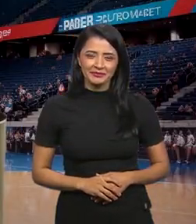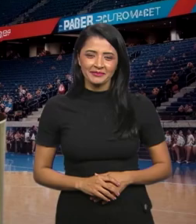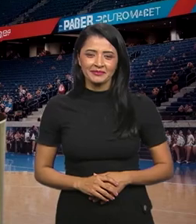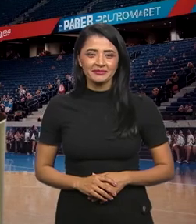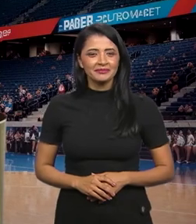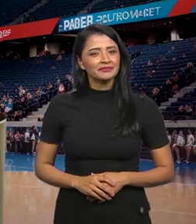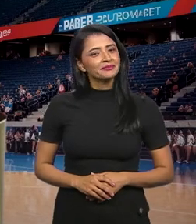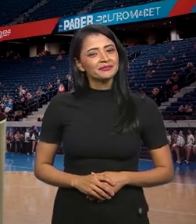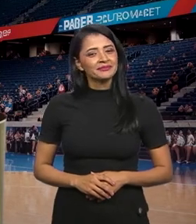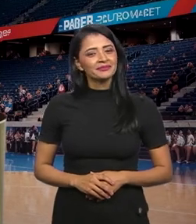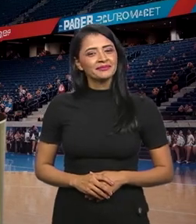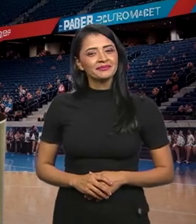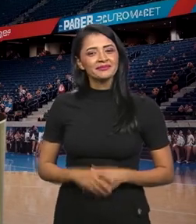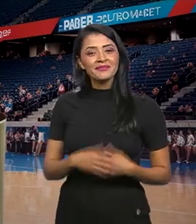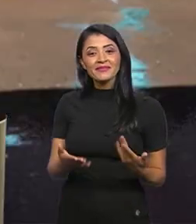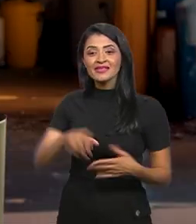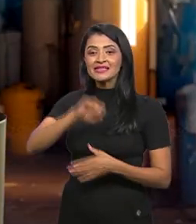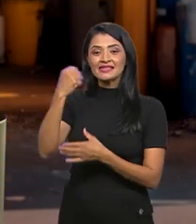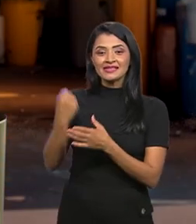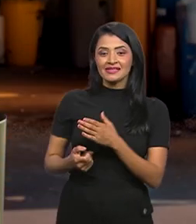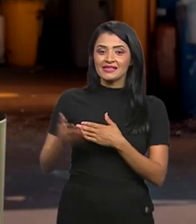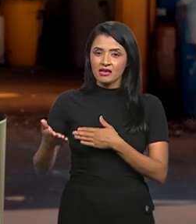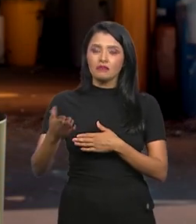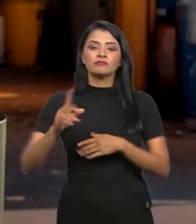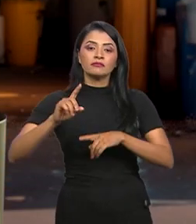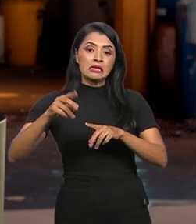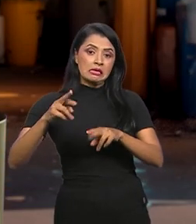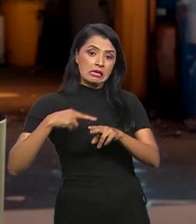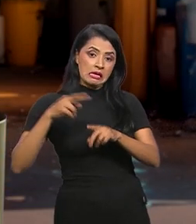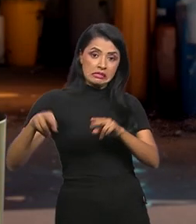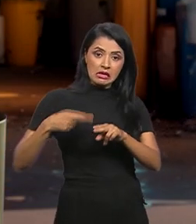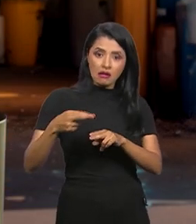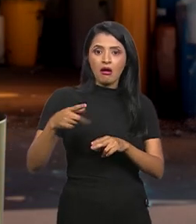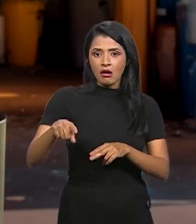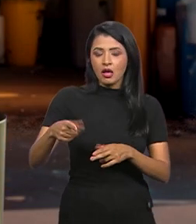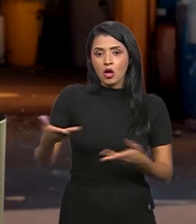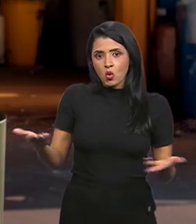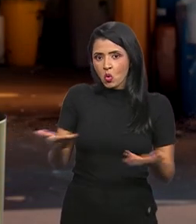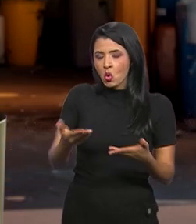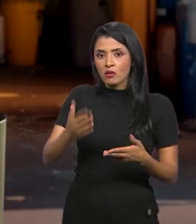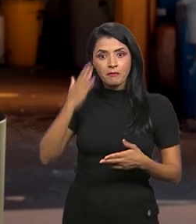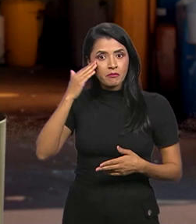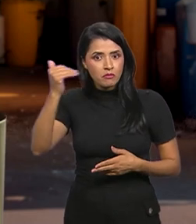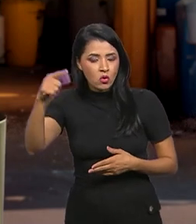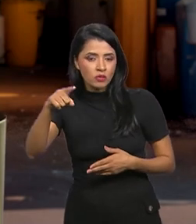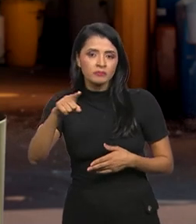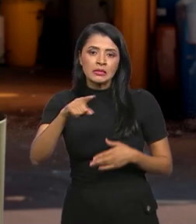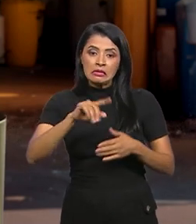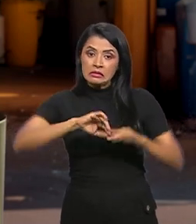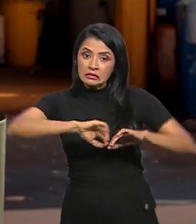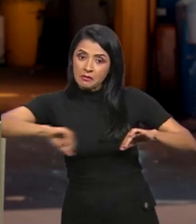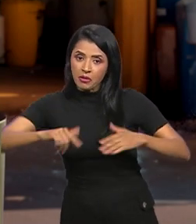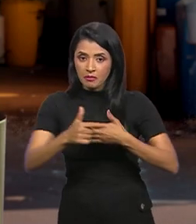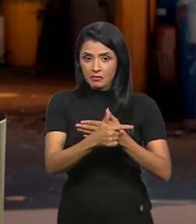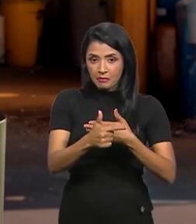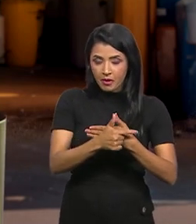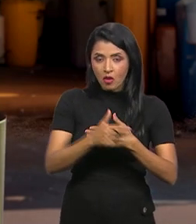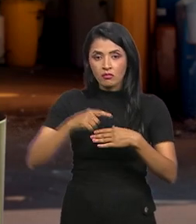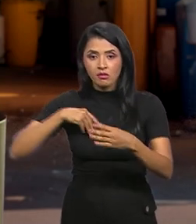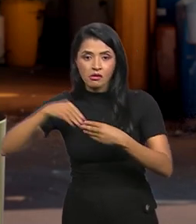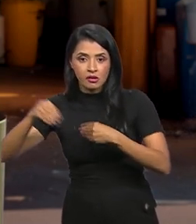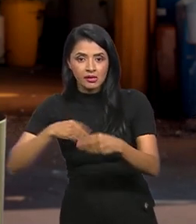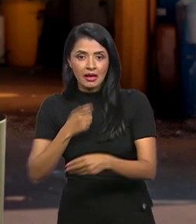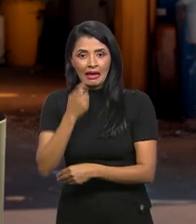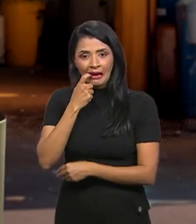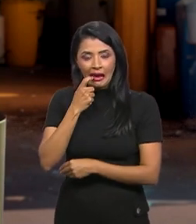Sexta! Reciclar está na moda, né? A gente separa com carinho o papel, do plástico,